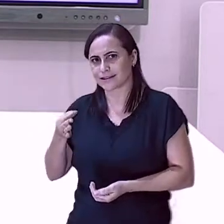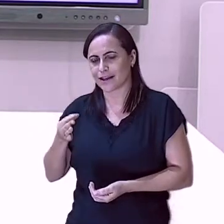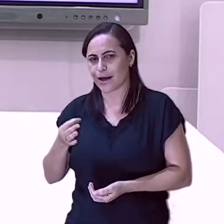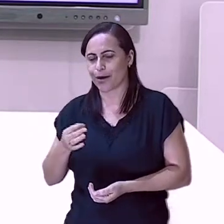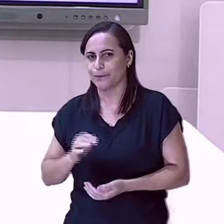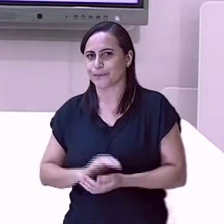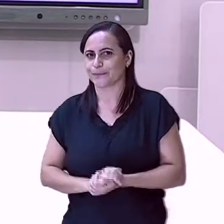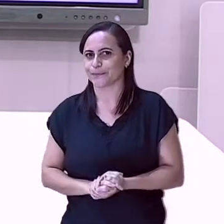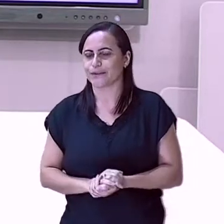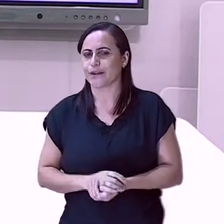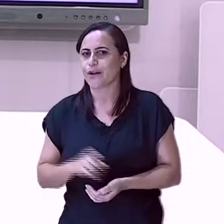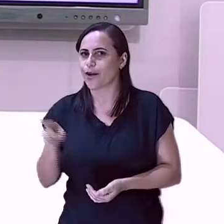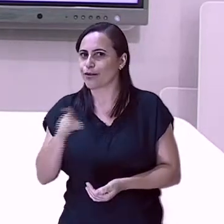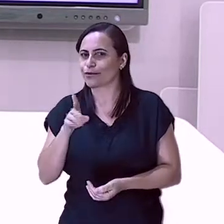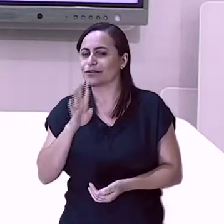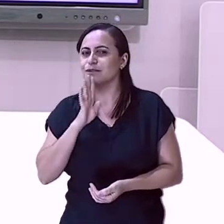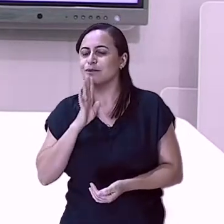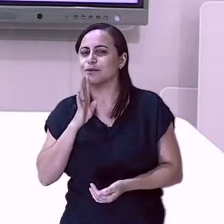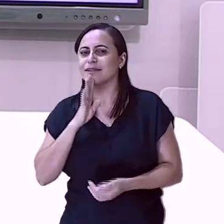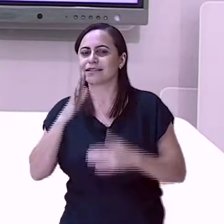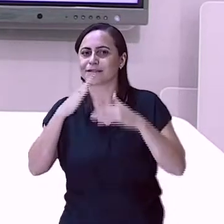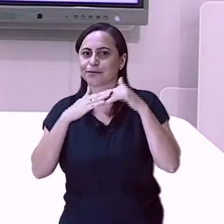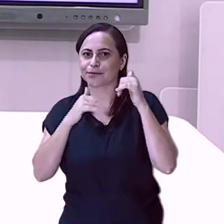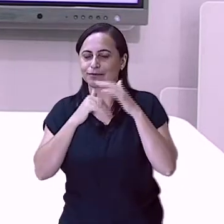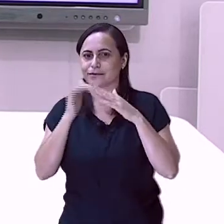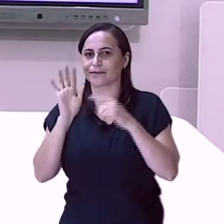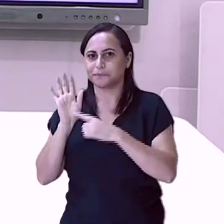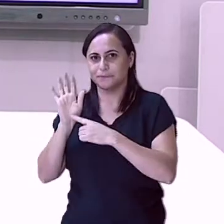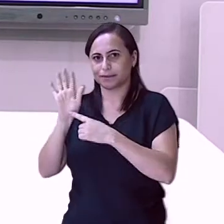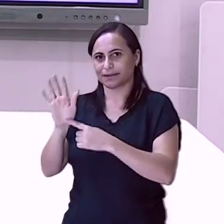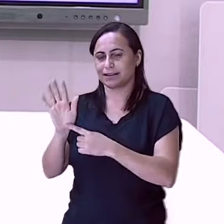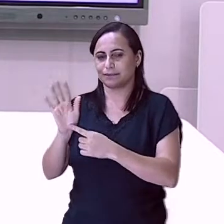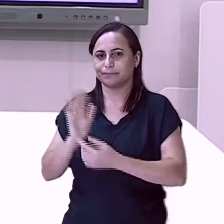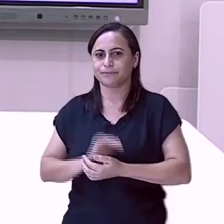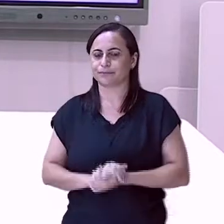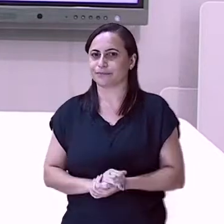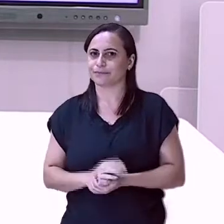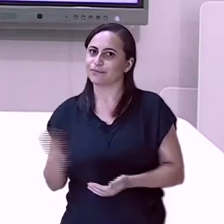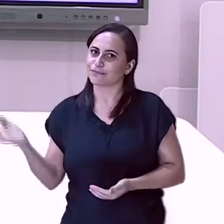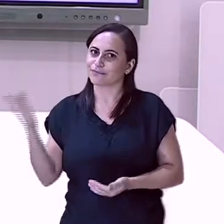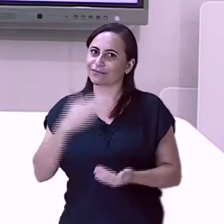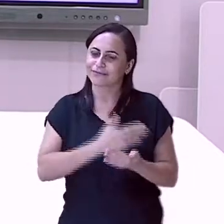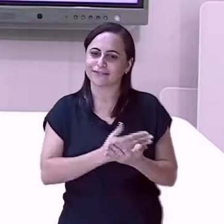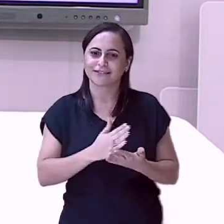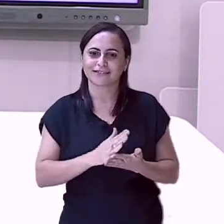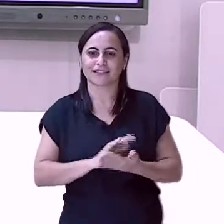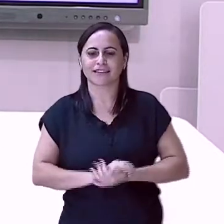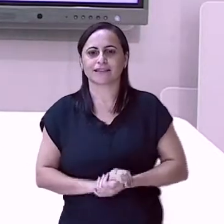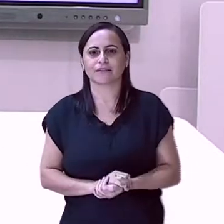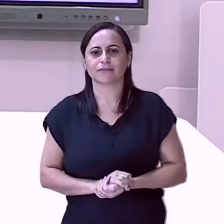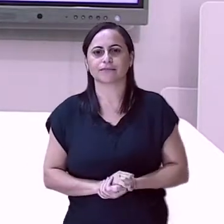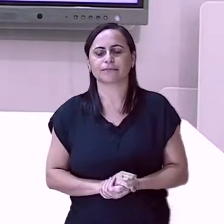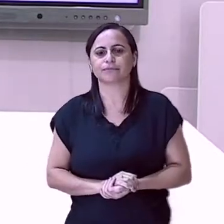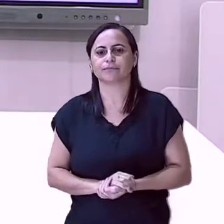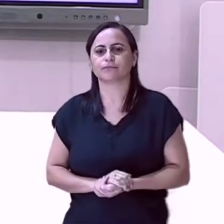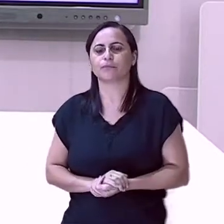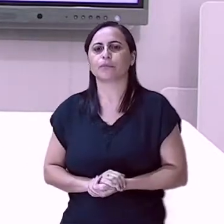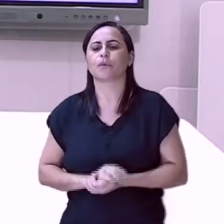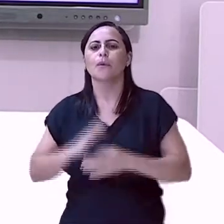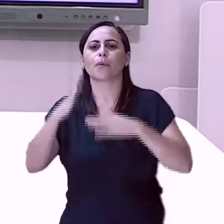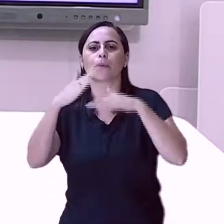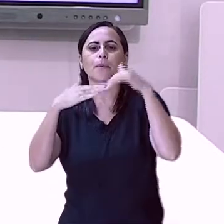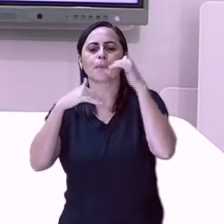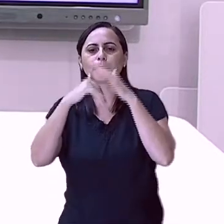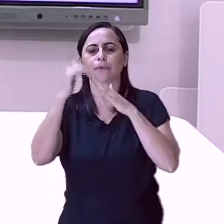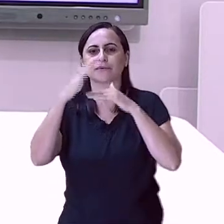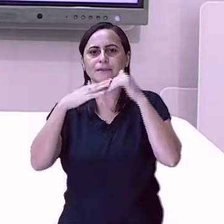conhecem aí as profissões que vão ser citadas aqui. Ok? Vamos começar? As profissões de Marco